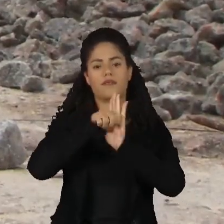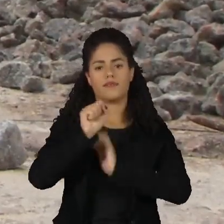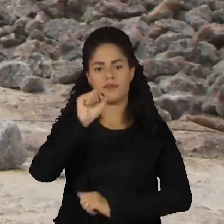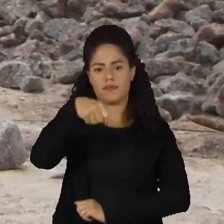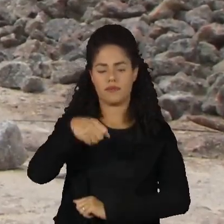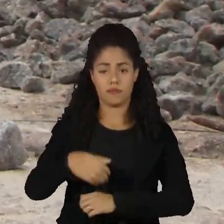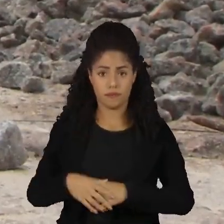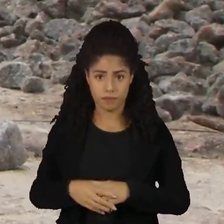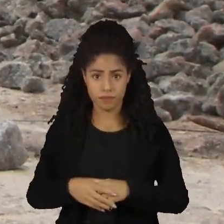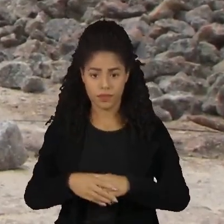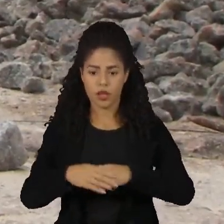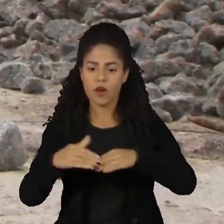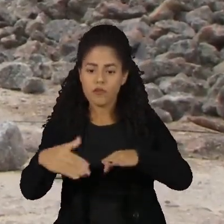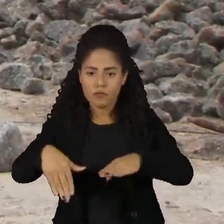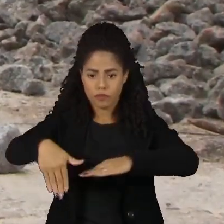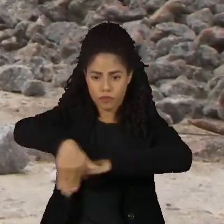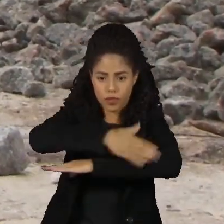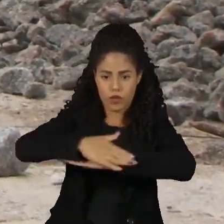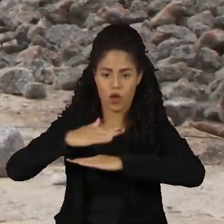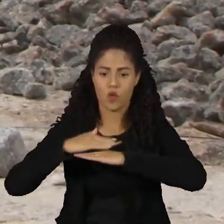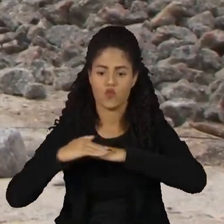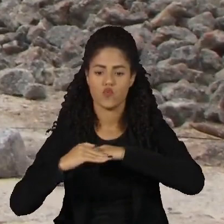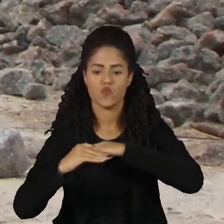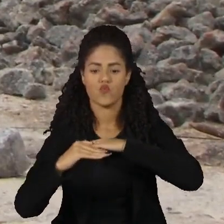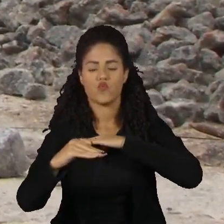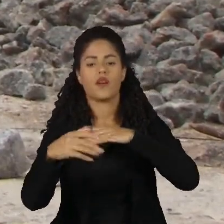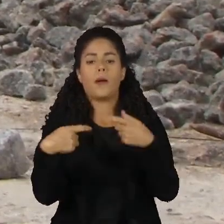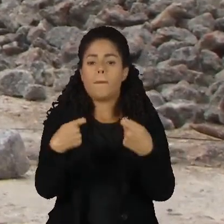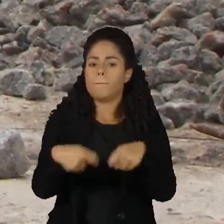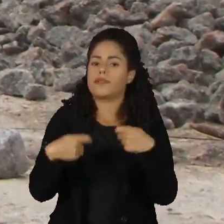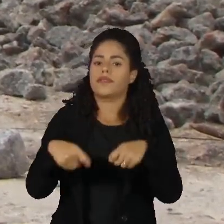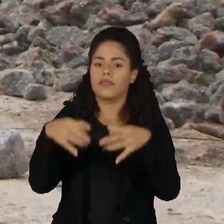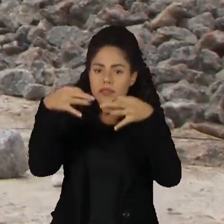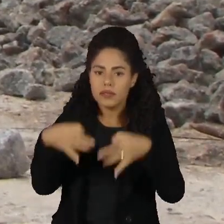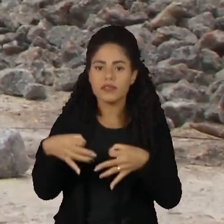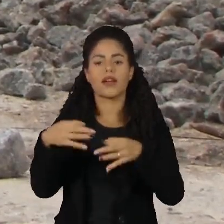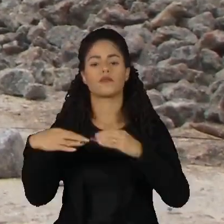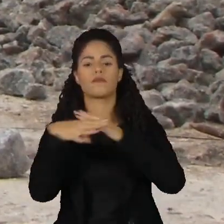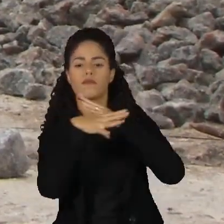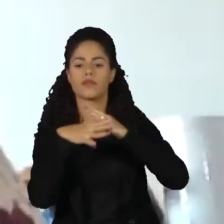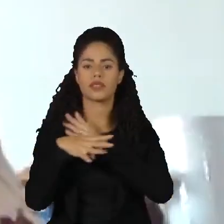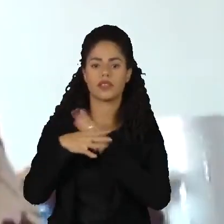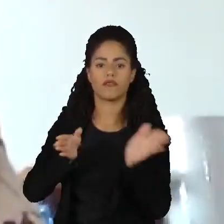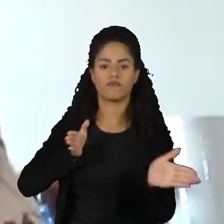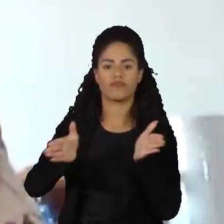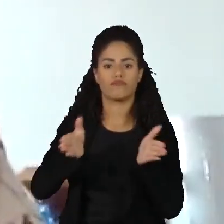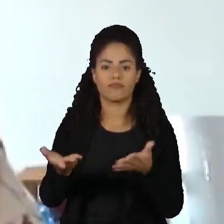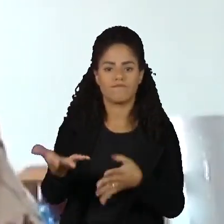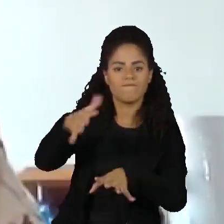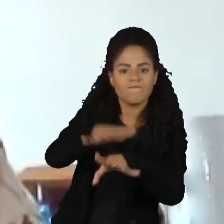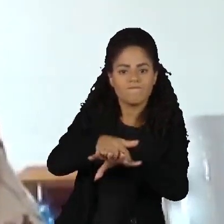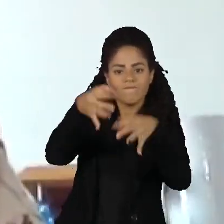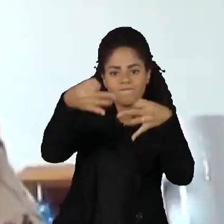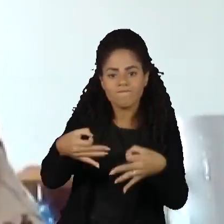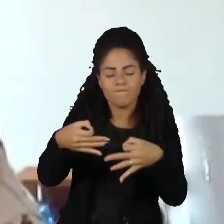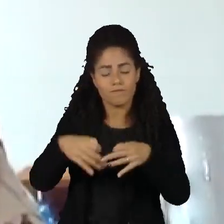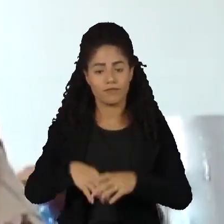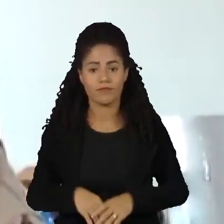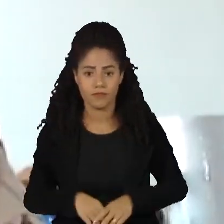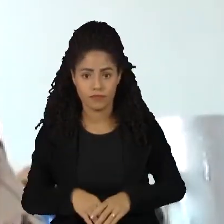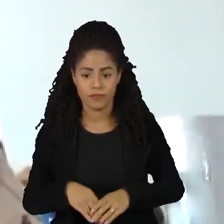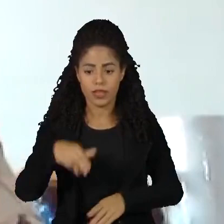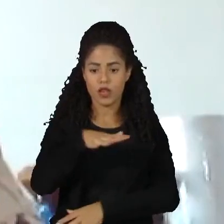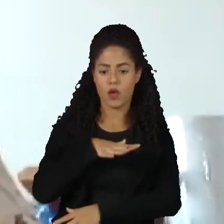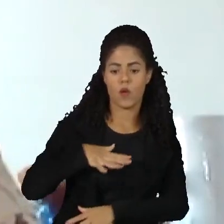Pavimentar o caminho pela acessibilidade é necessário para uma cidade mais inclusiva. O espaço público, ele é o